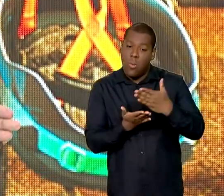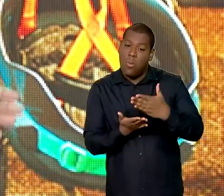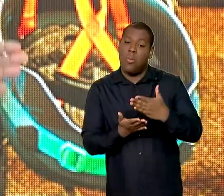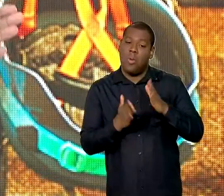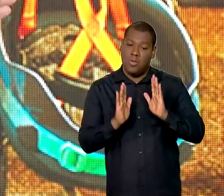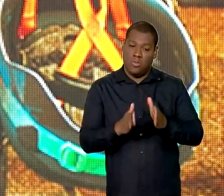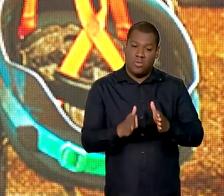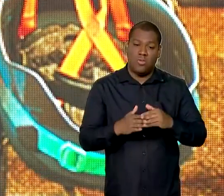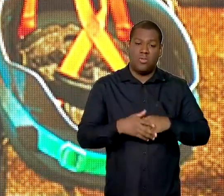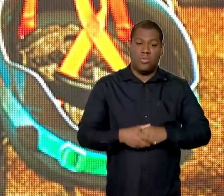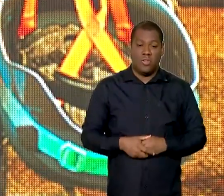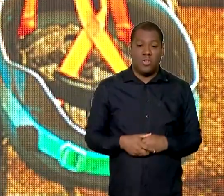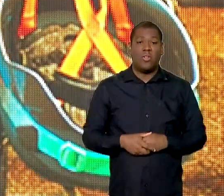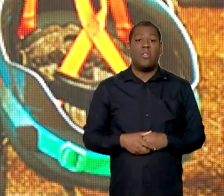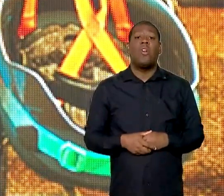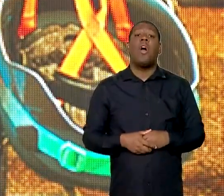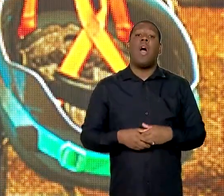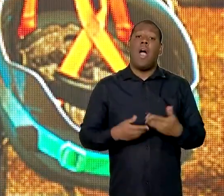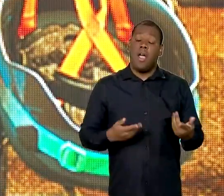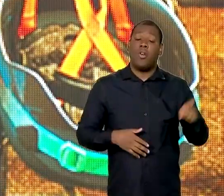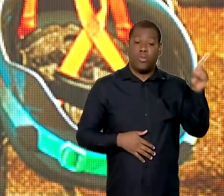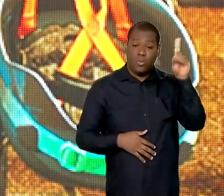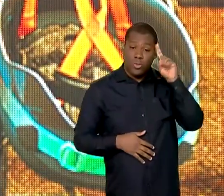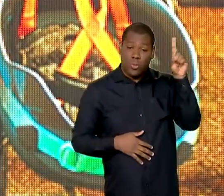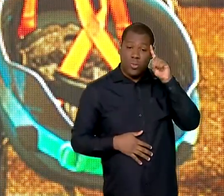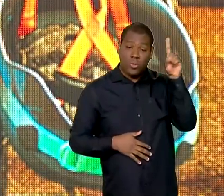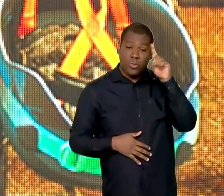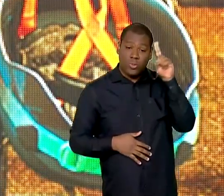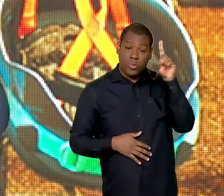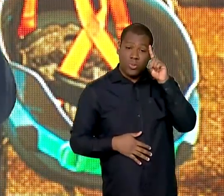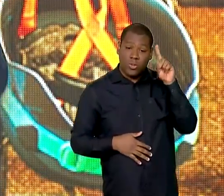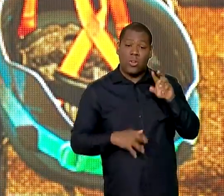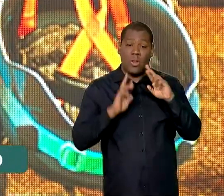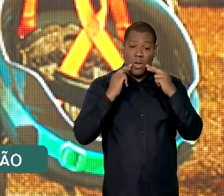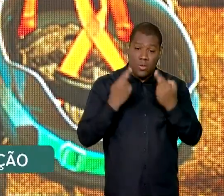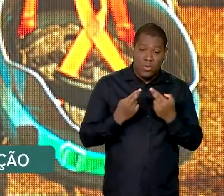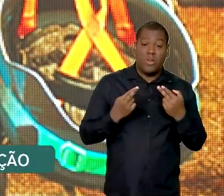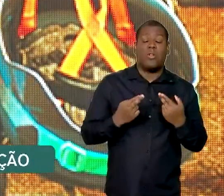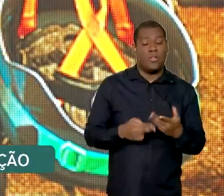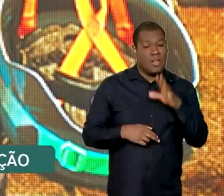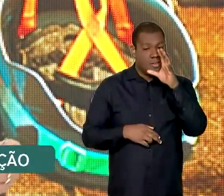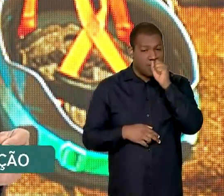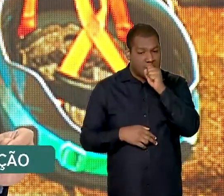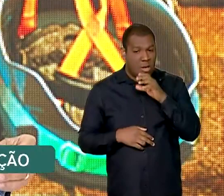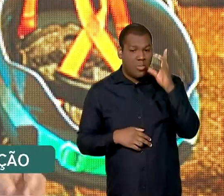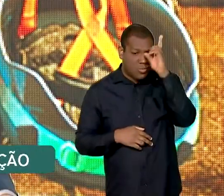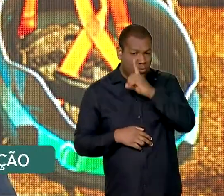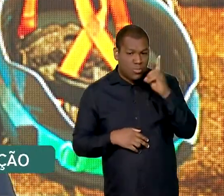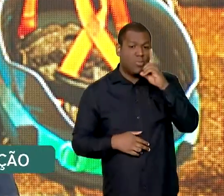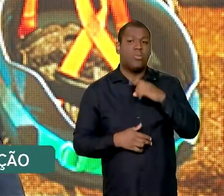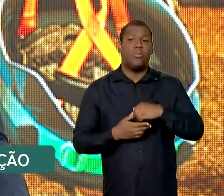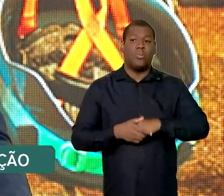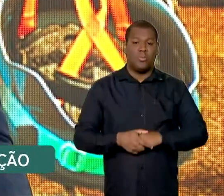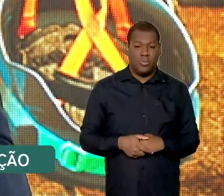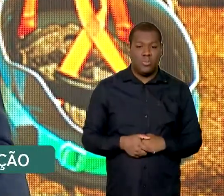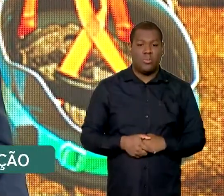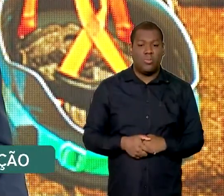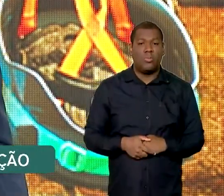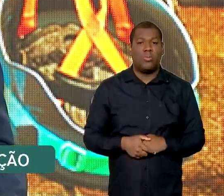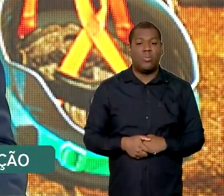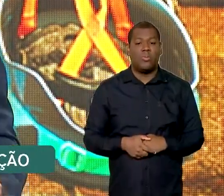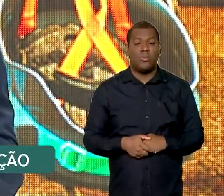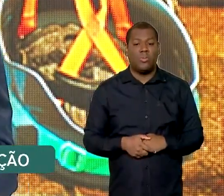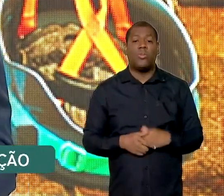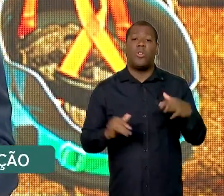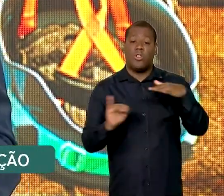estamos fazendo reuniões diárias, inclusive no final de semana fizemos, faremos isso agora, de monitoramento com